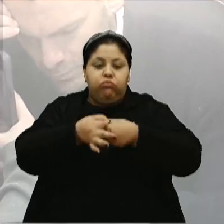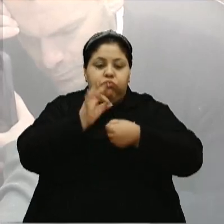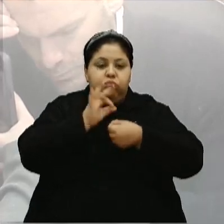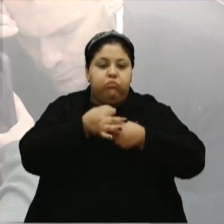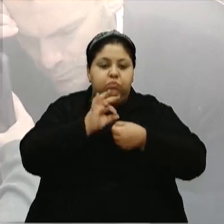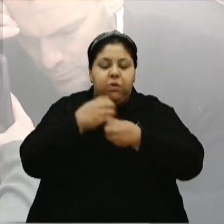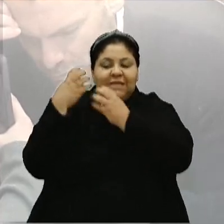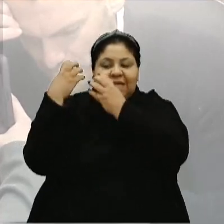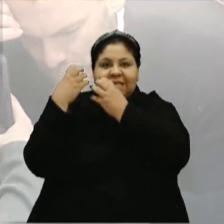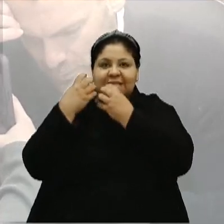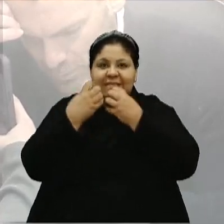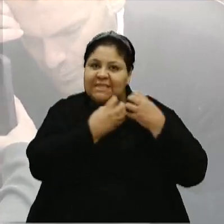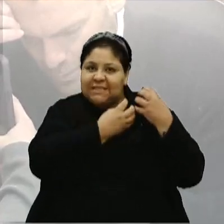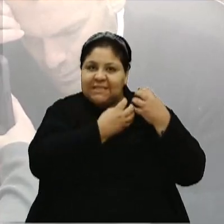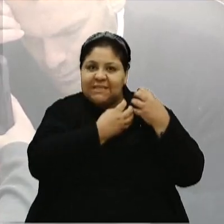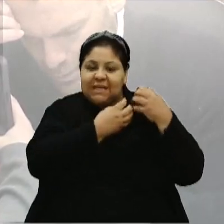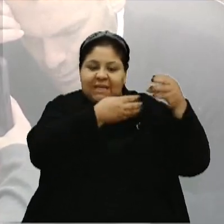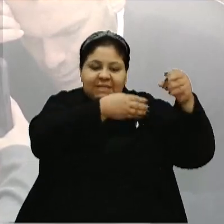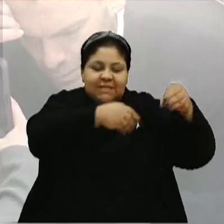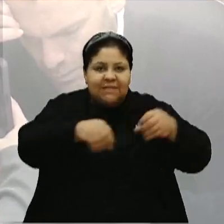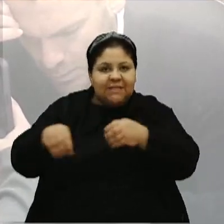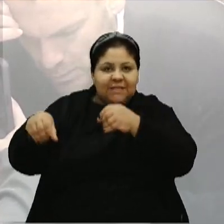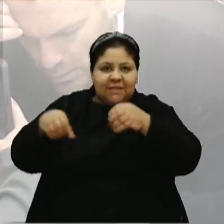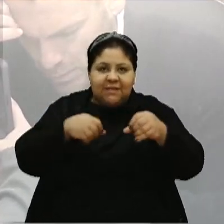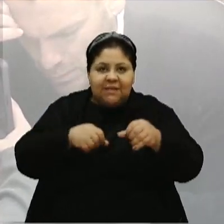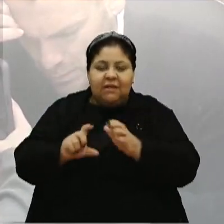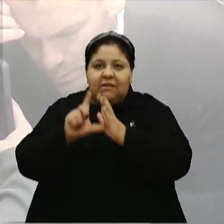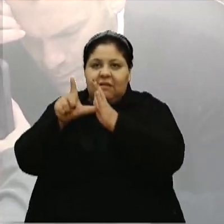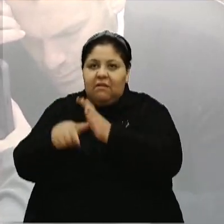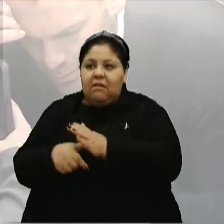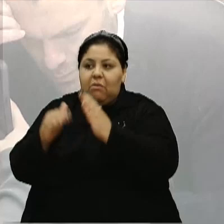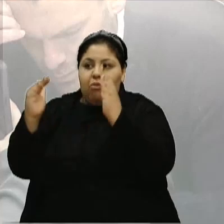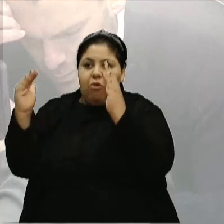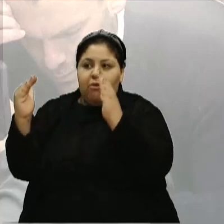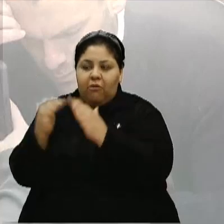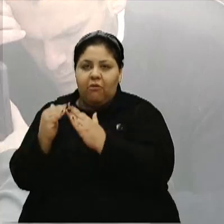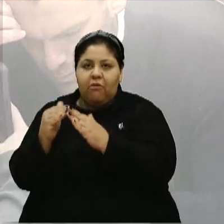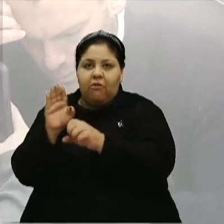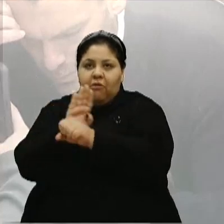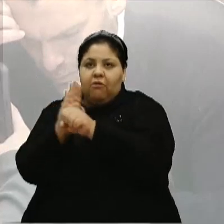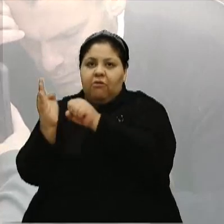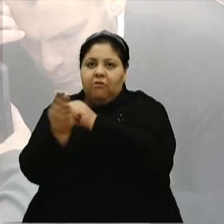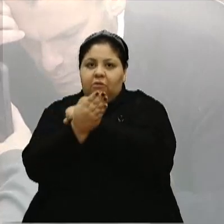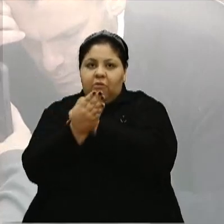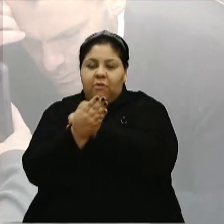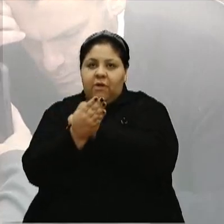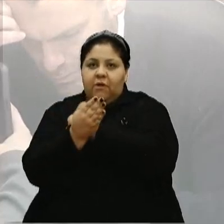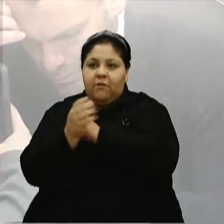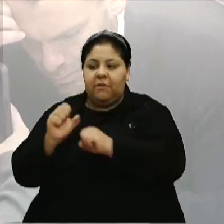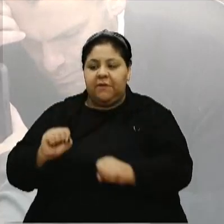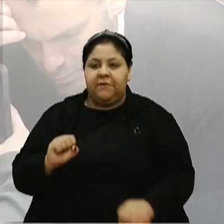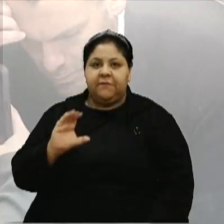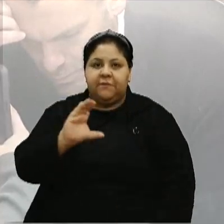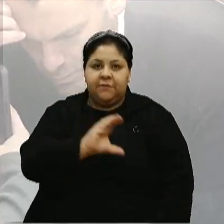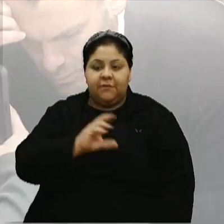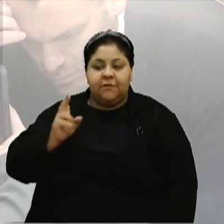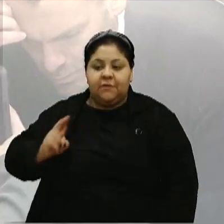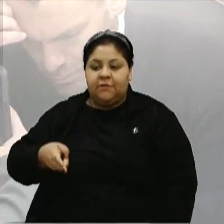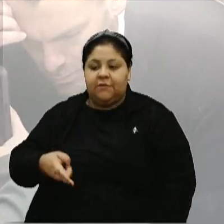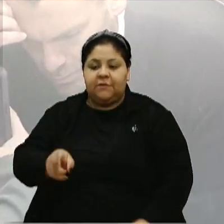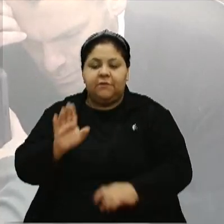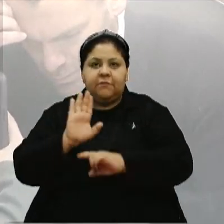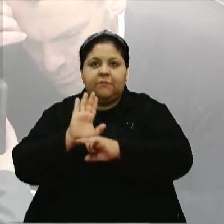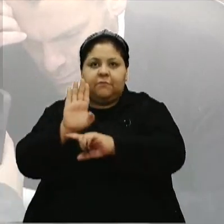e trigo. Após passaram a morar na cidade, no bairro Santa Catarina. Sempre ajudou no